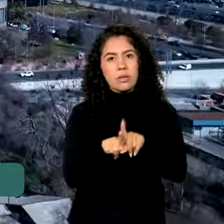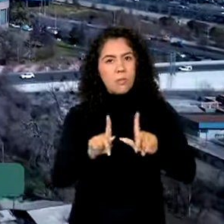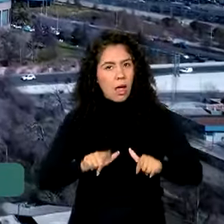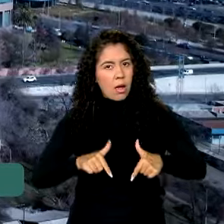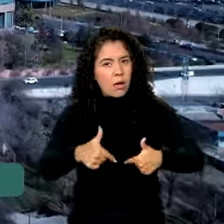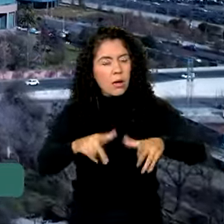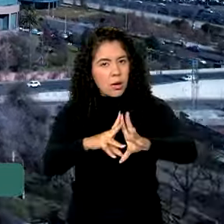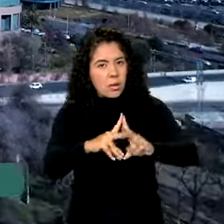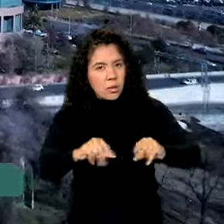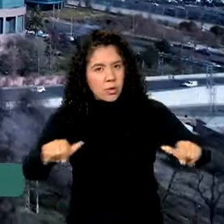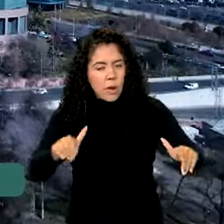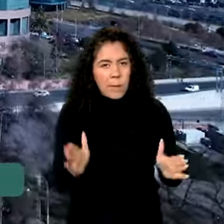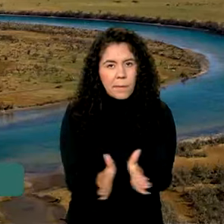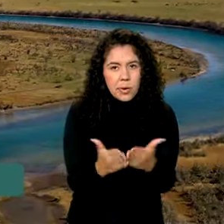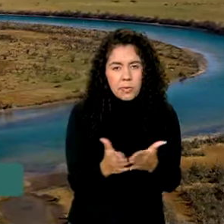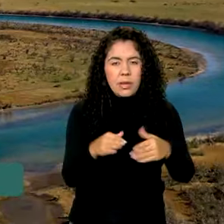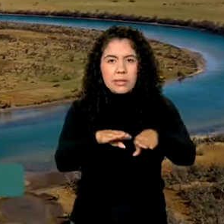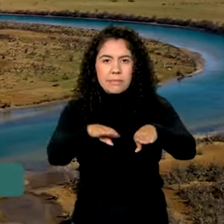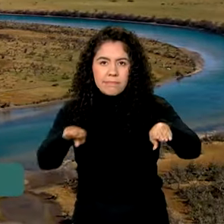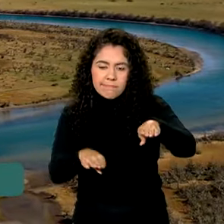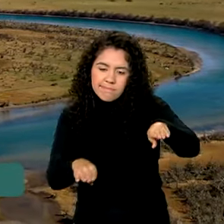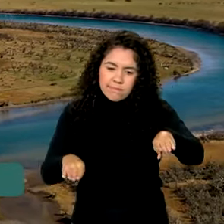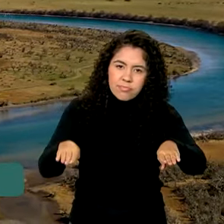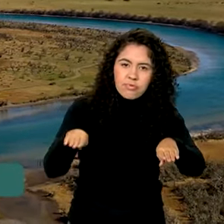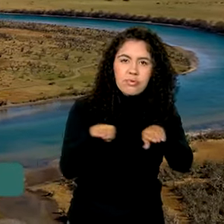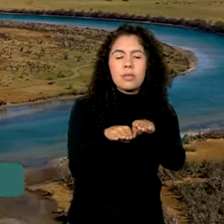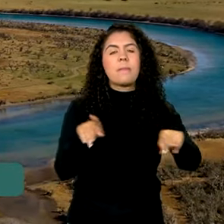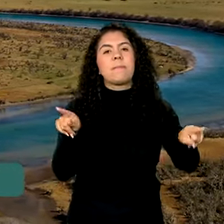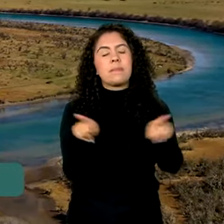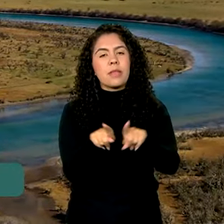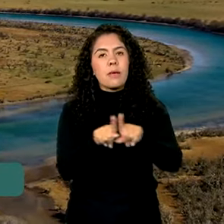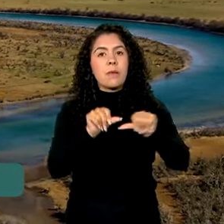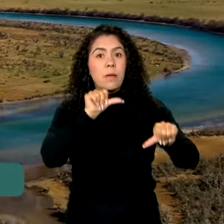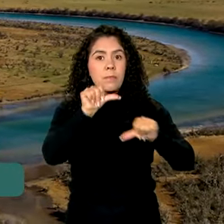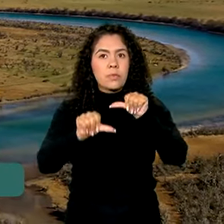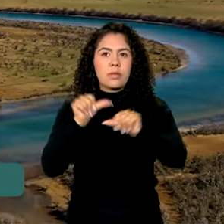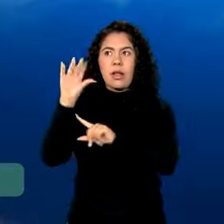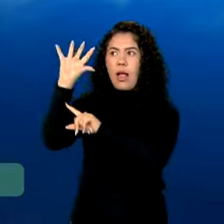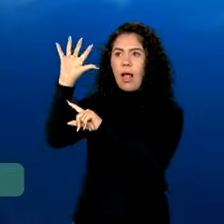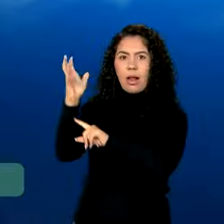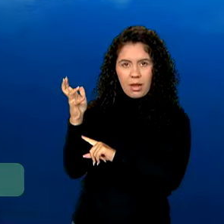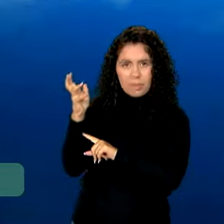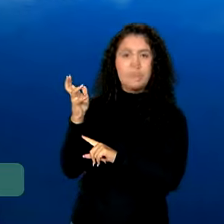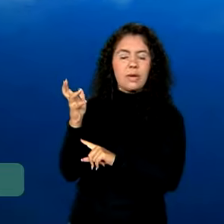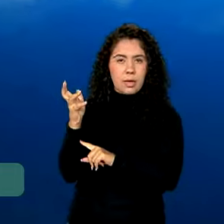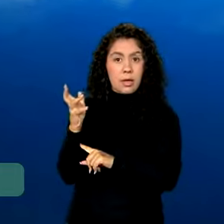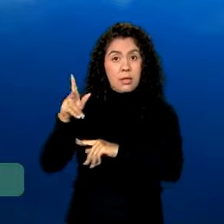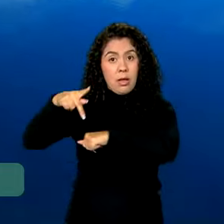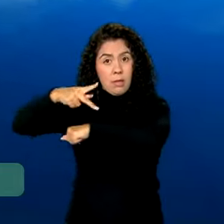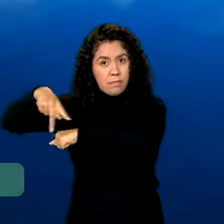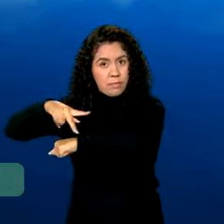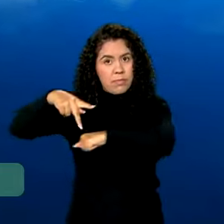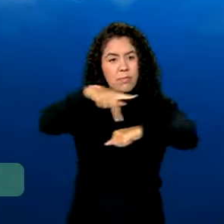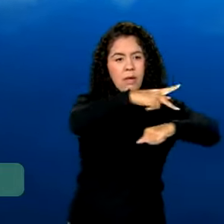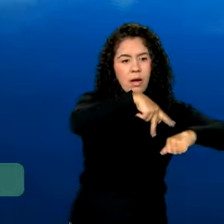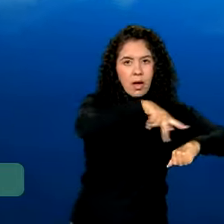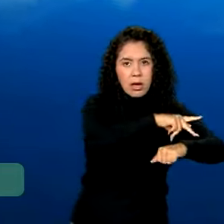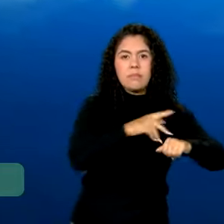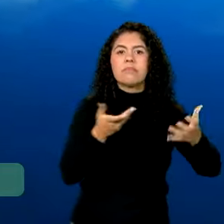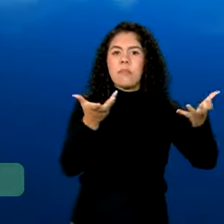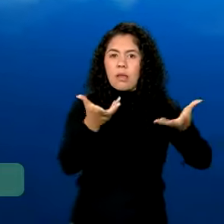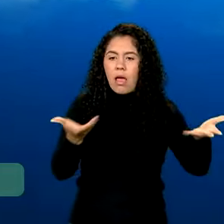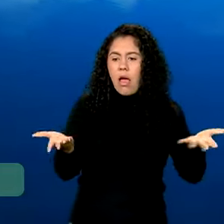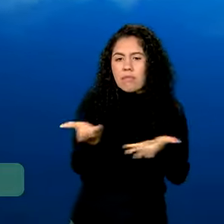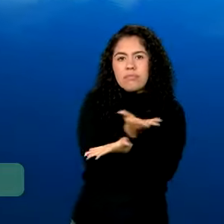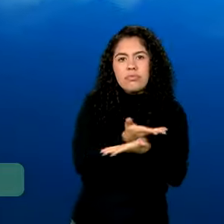pobreza e à desigualdade e o enfrentamento da mudança do clima. Os dois países também compartilham